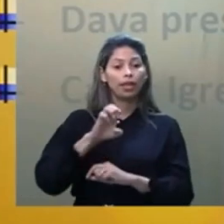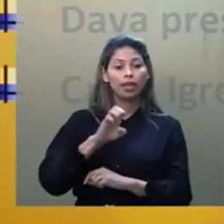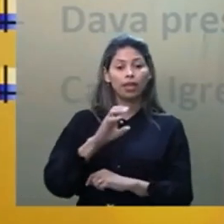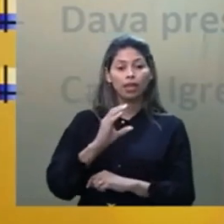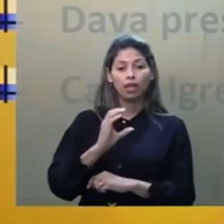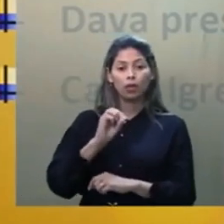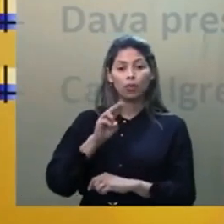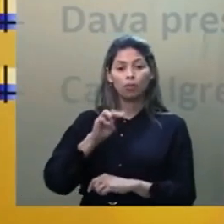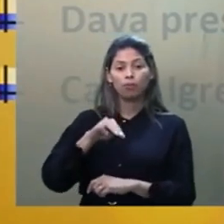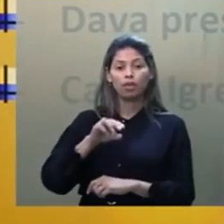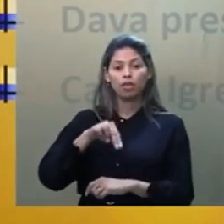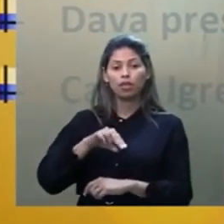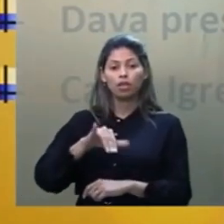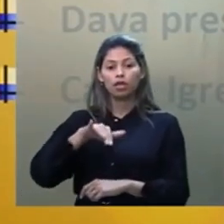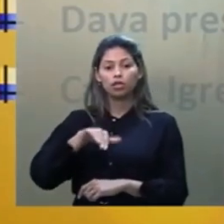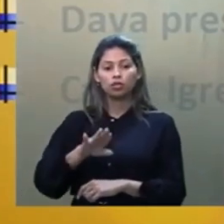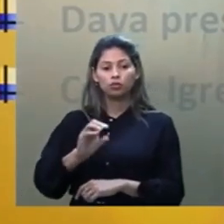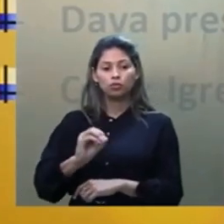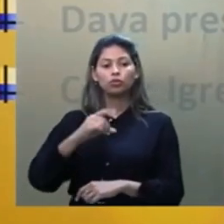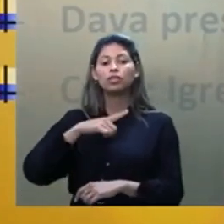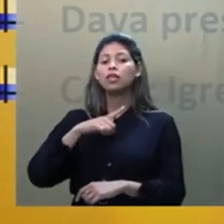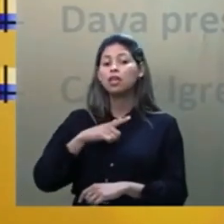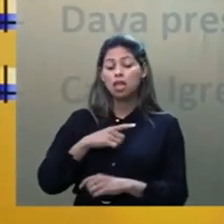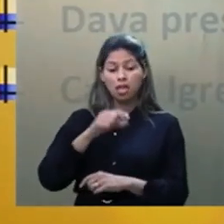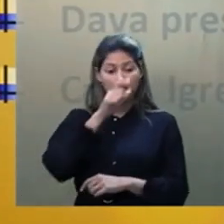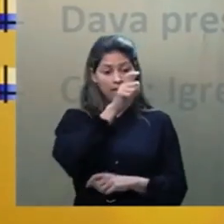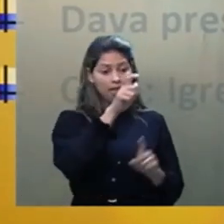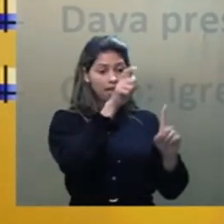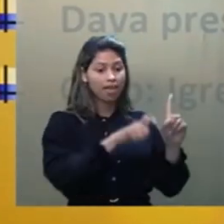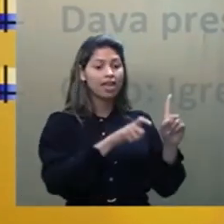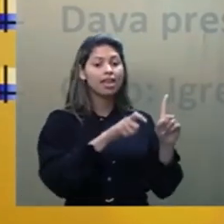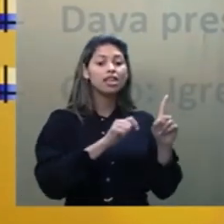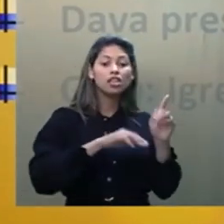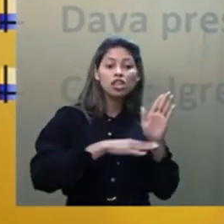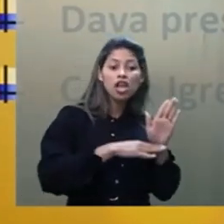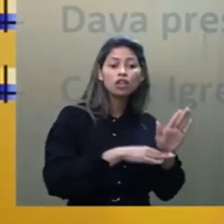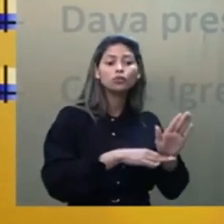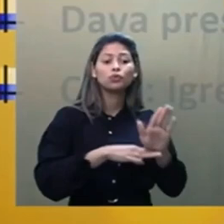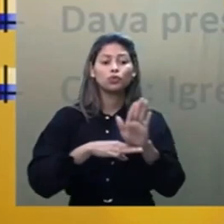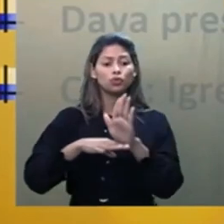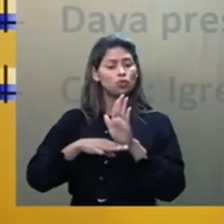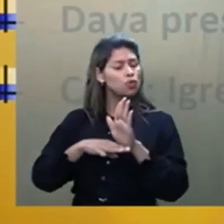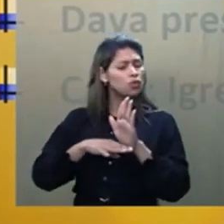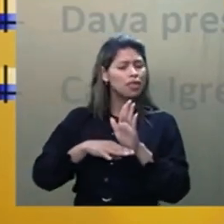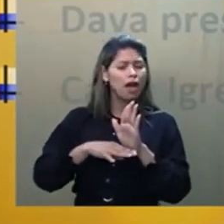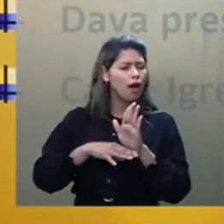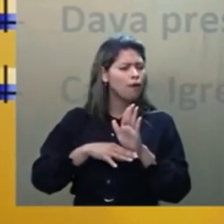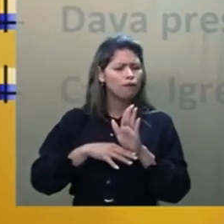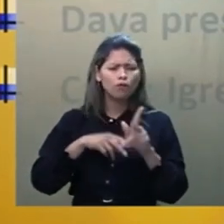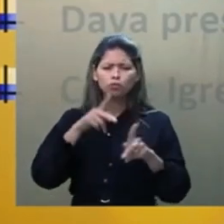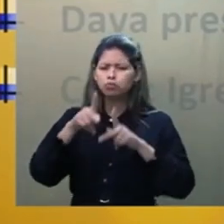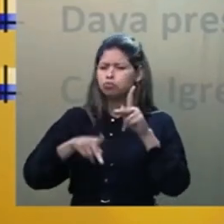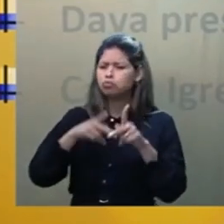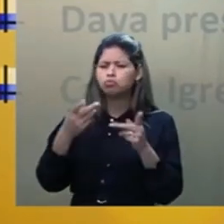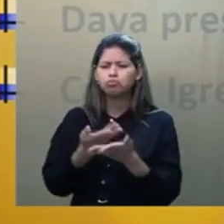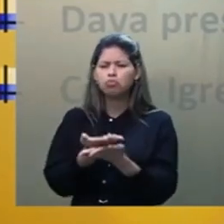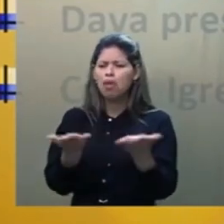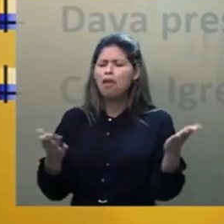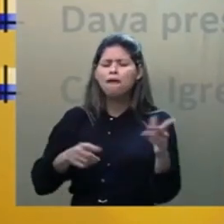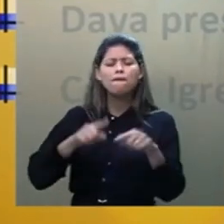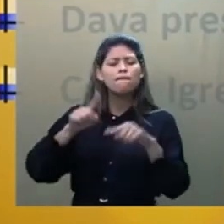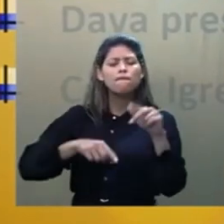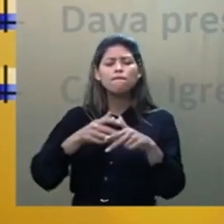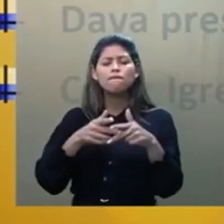instituições e pessoas de todos os credos, inclusive presentes que ele ganhava, carros, terrenos, ele repassava para várias instituições,